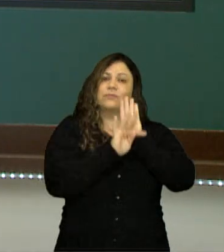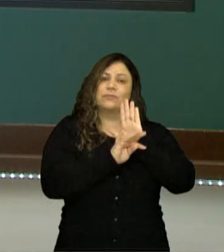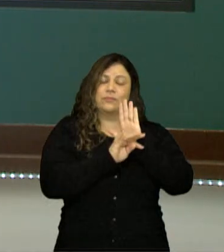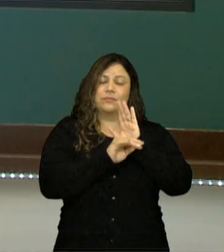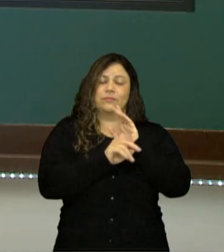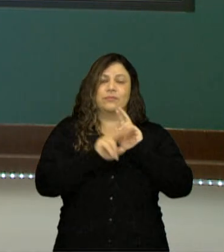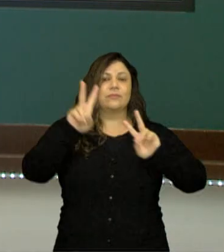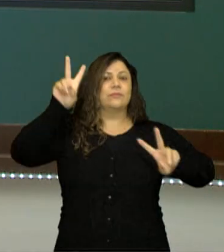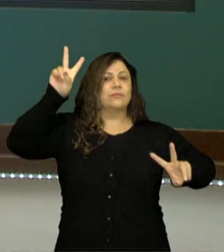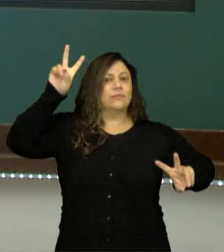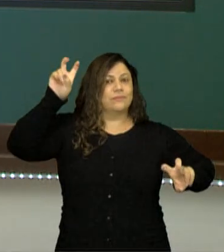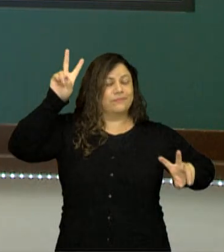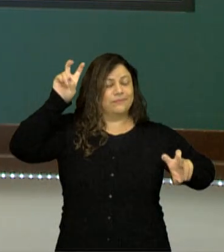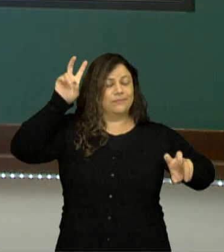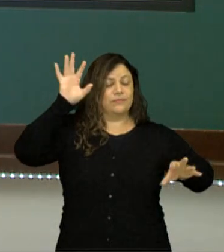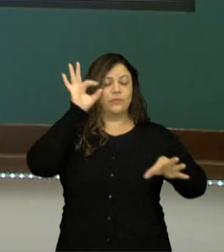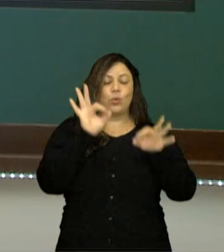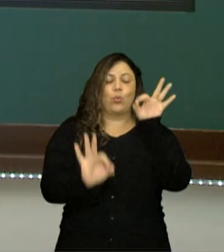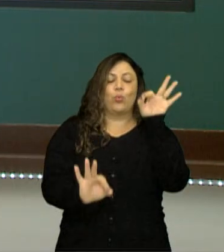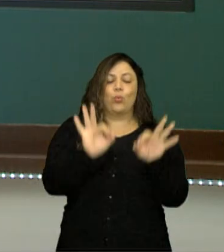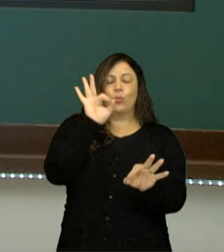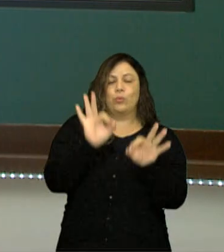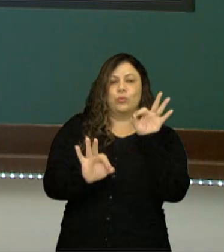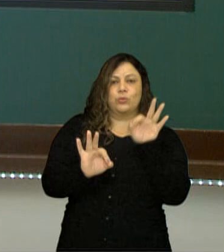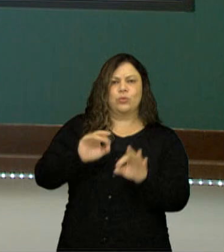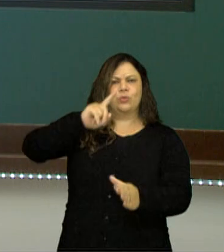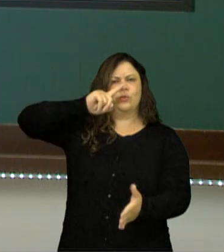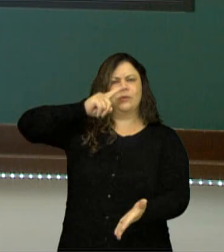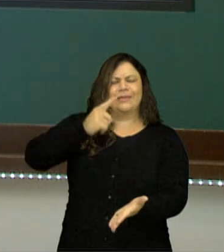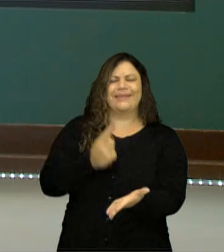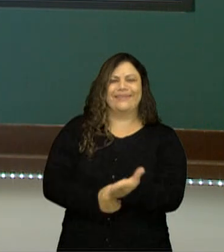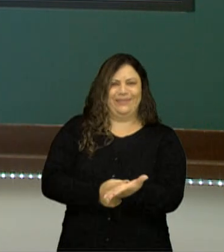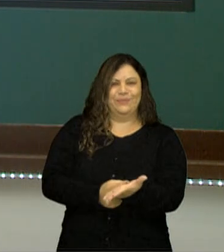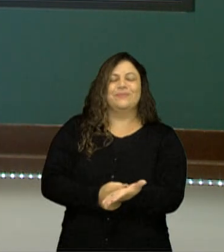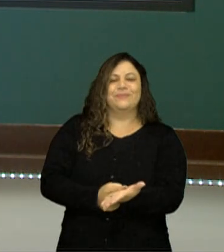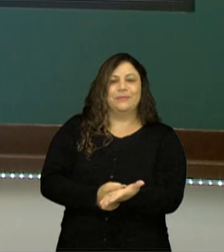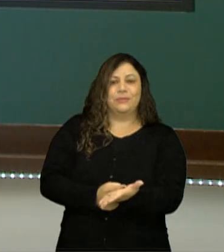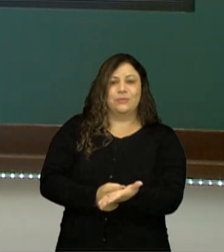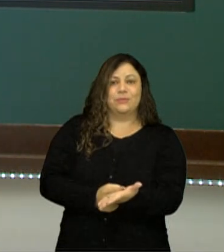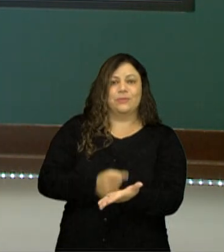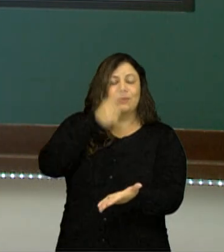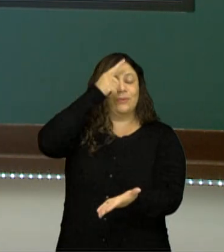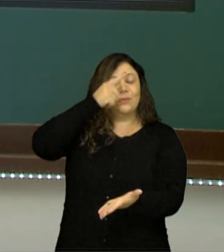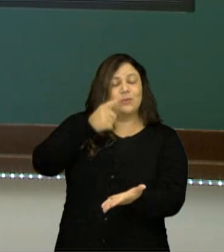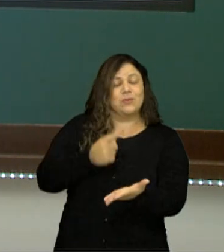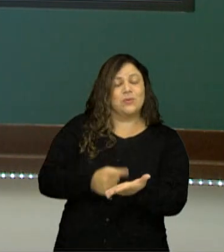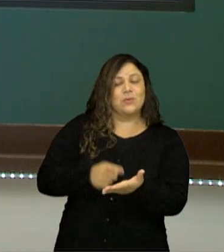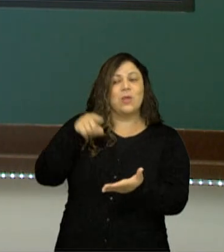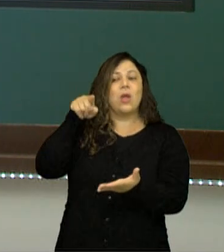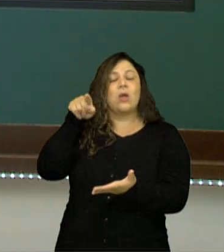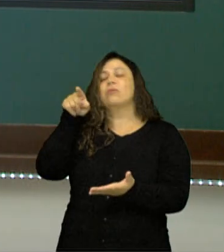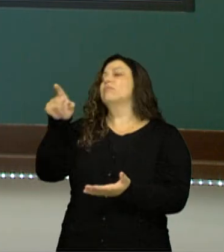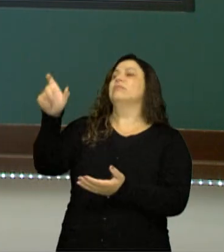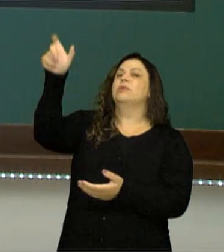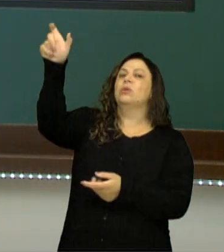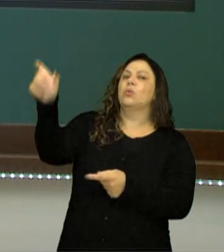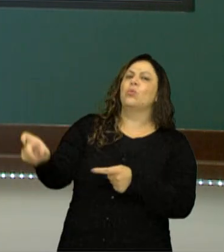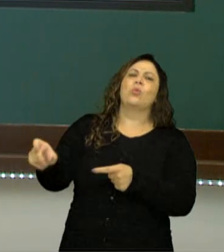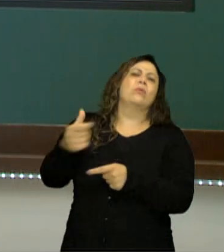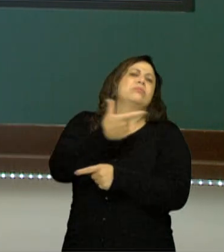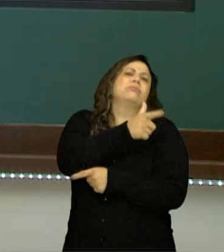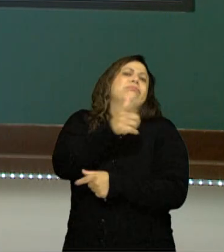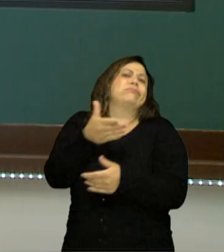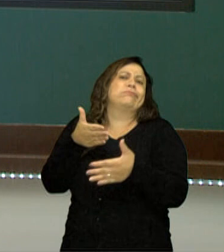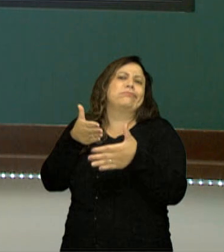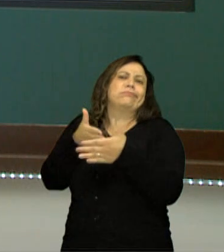caso em que o juiz determinou uma sentença colocando que o réu, ele não teve limite,